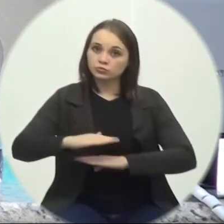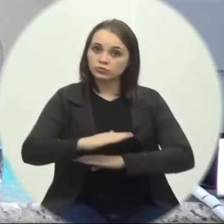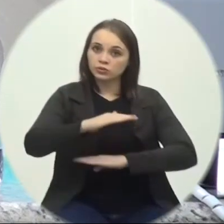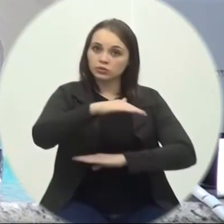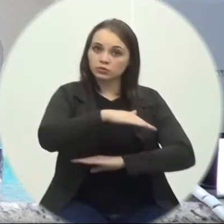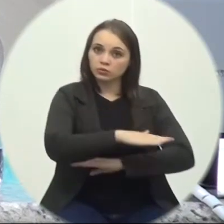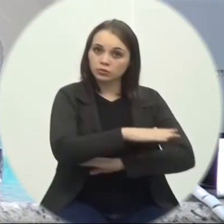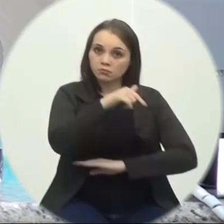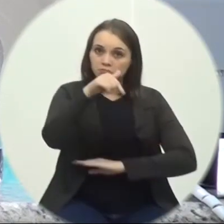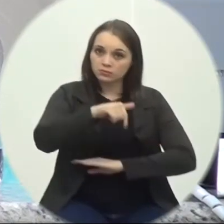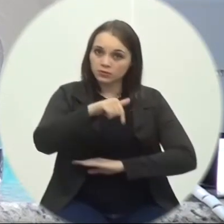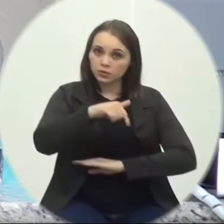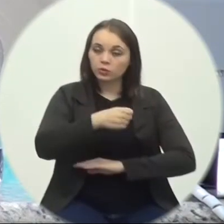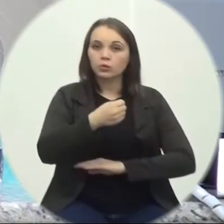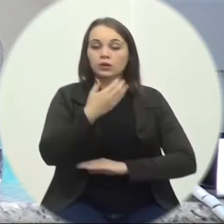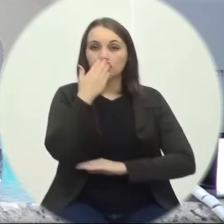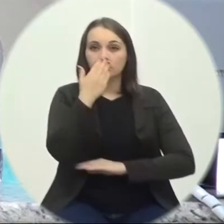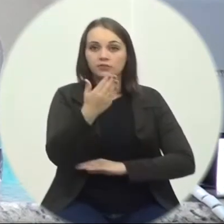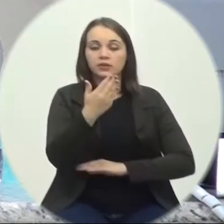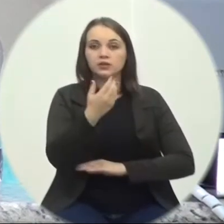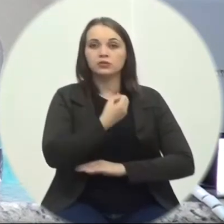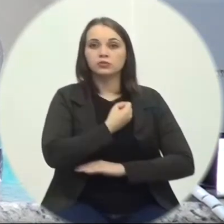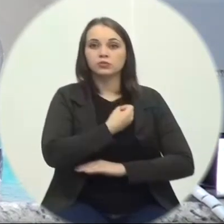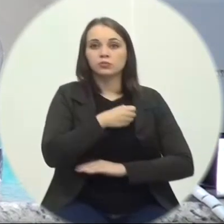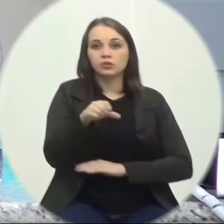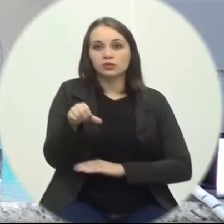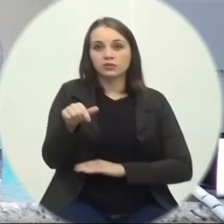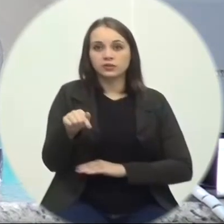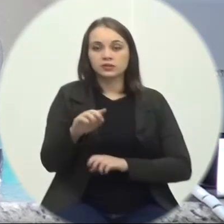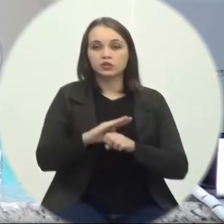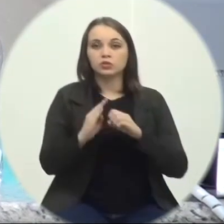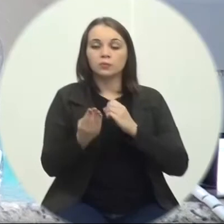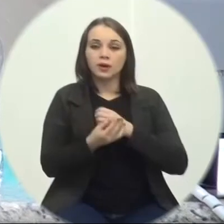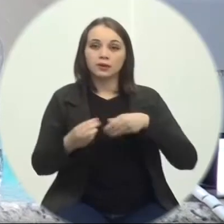Milho De Luca Número 97 Bairro Mina do Mato